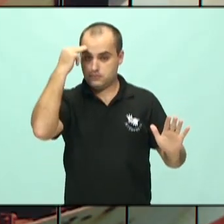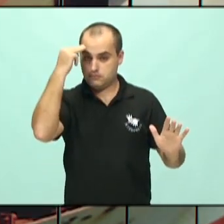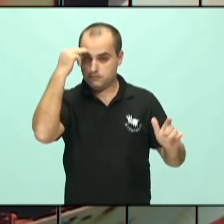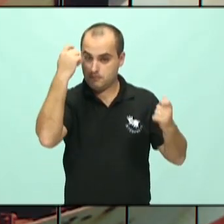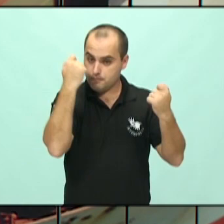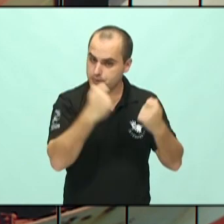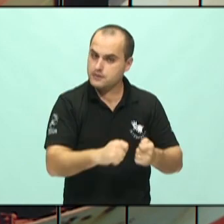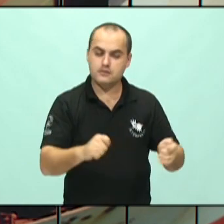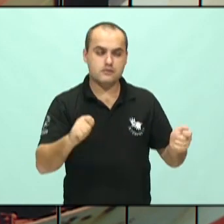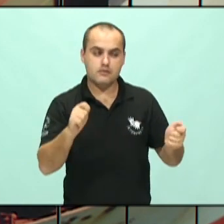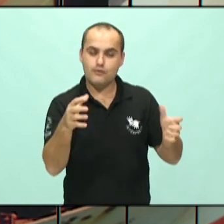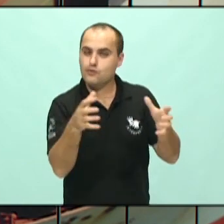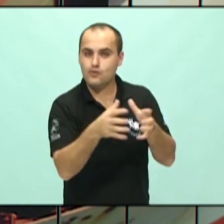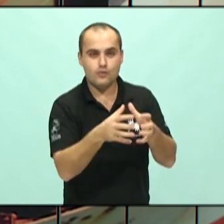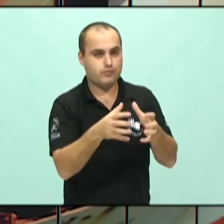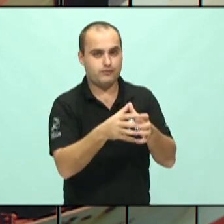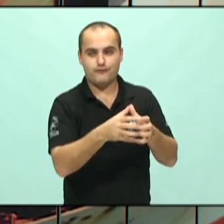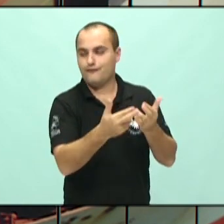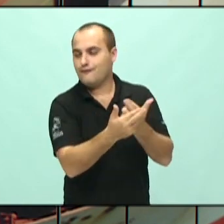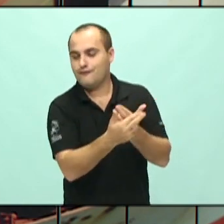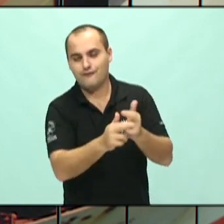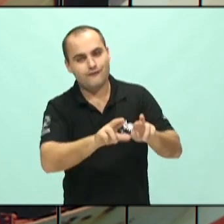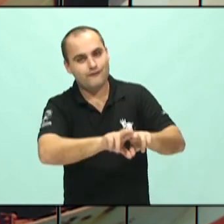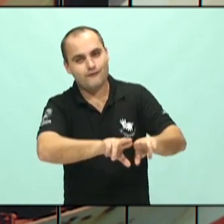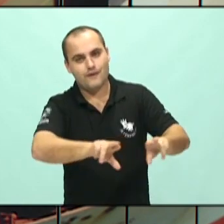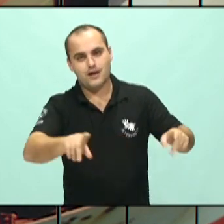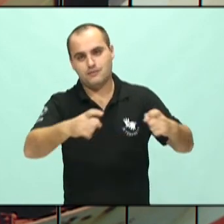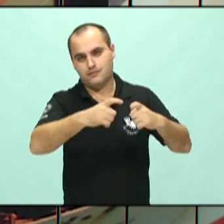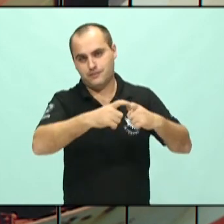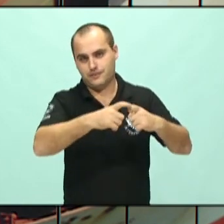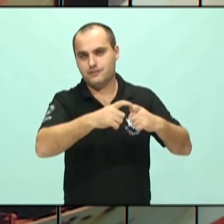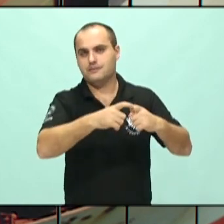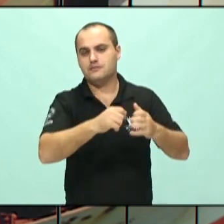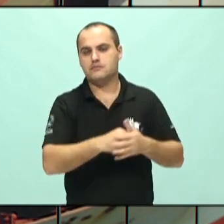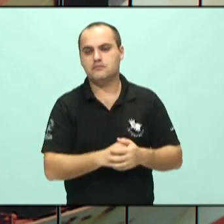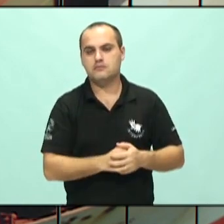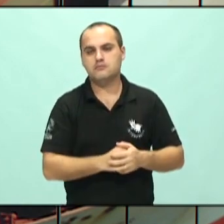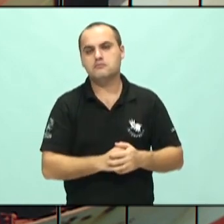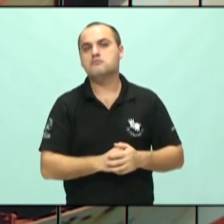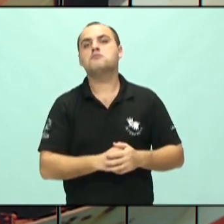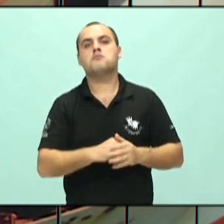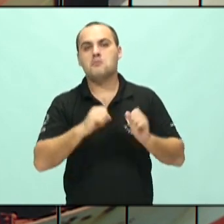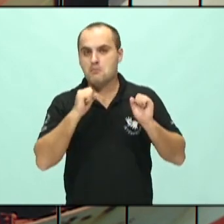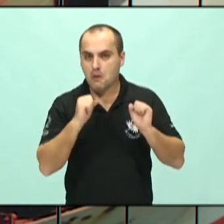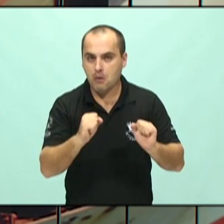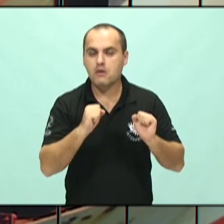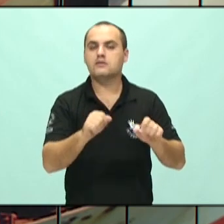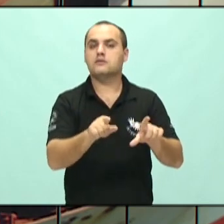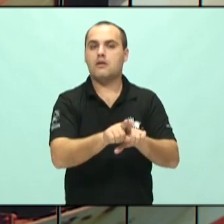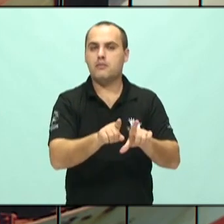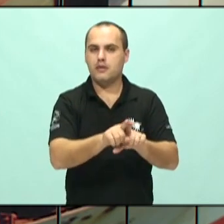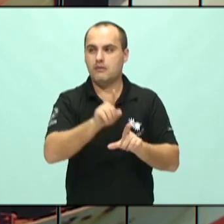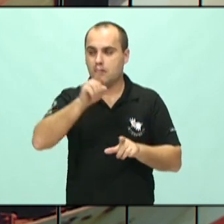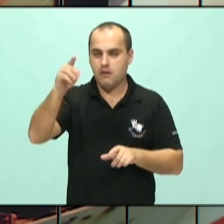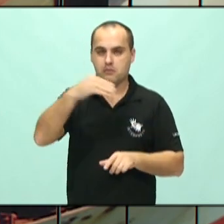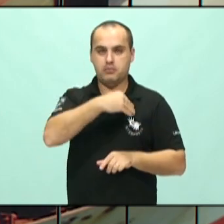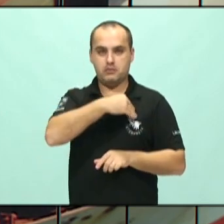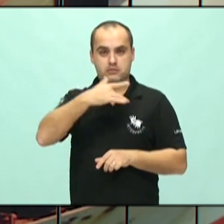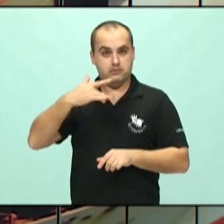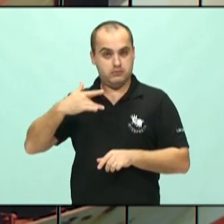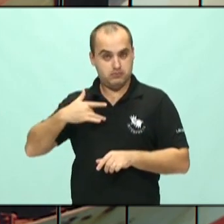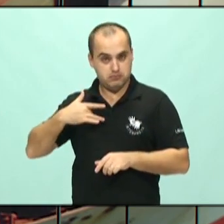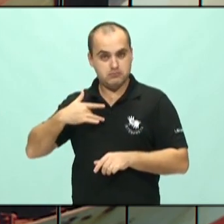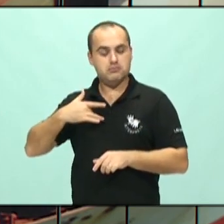equipe multiprofissional. Esse diagnóstico pode ser feito até por um clínico do posto de saúde, por